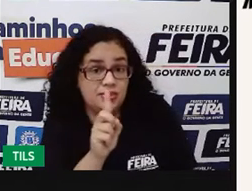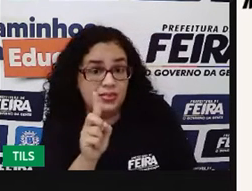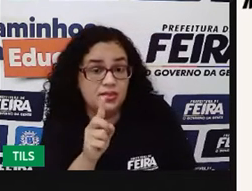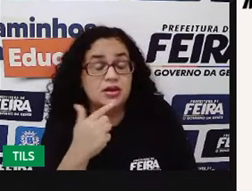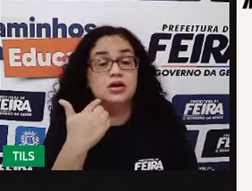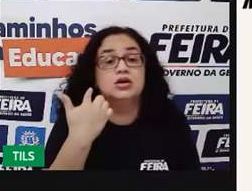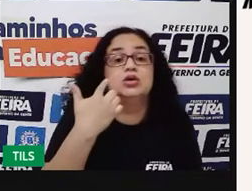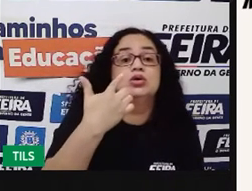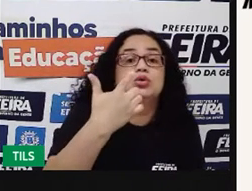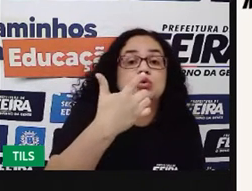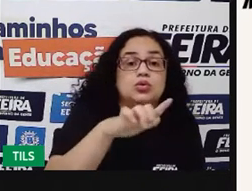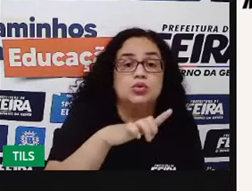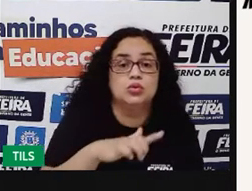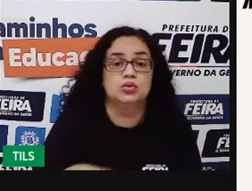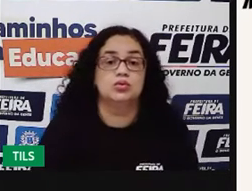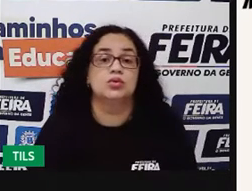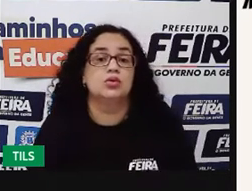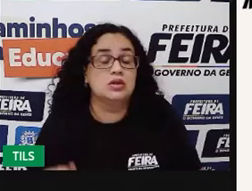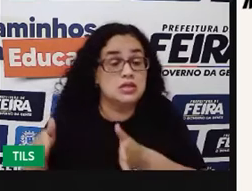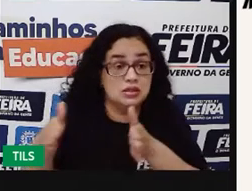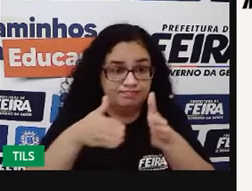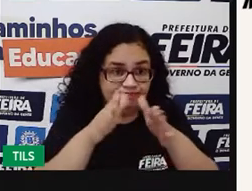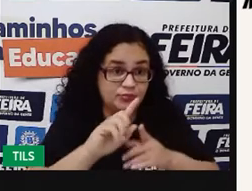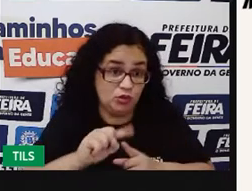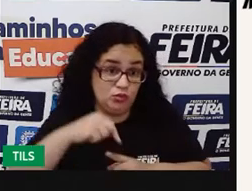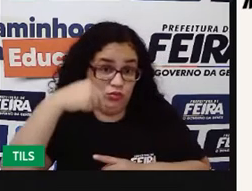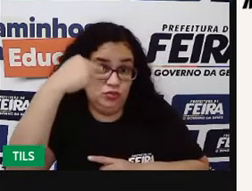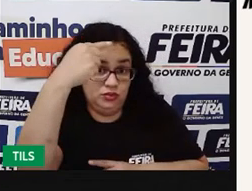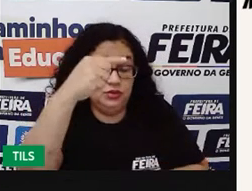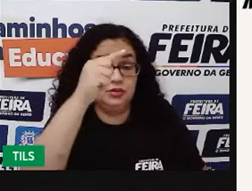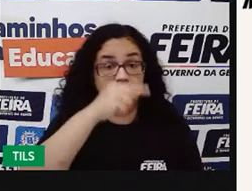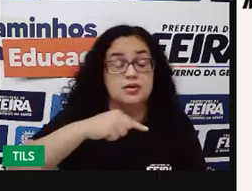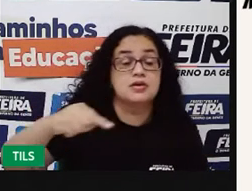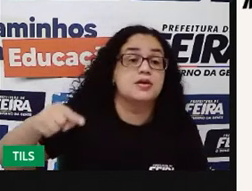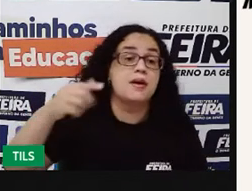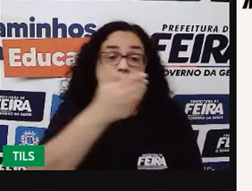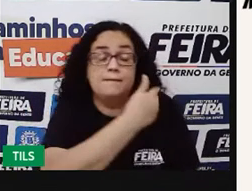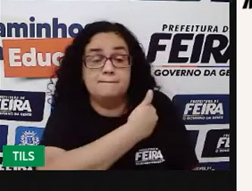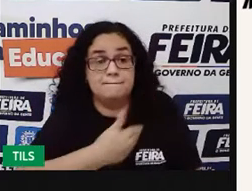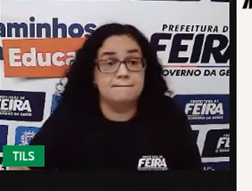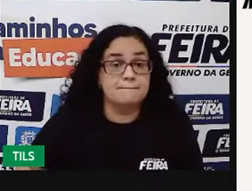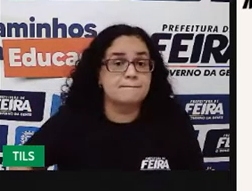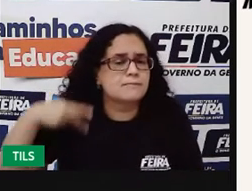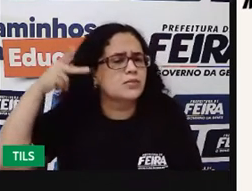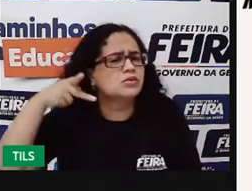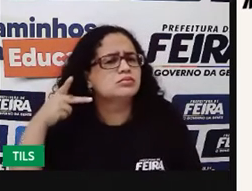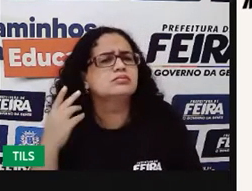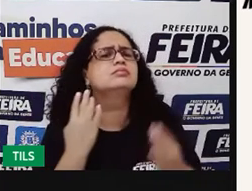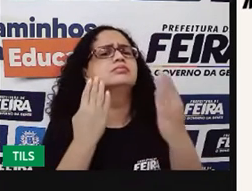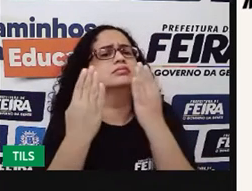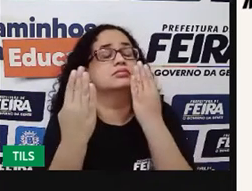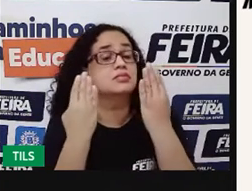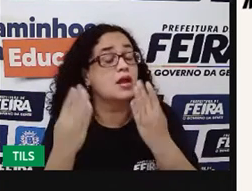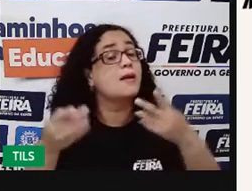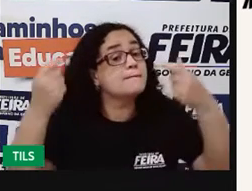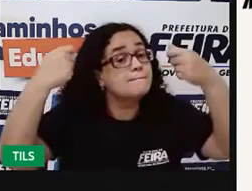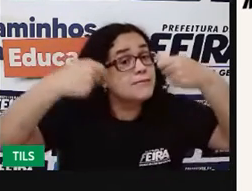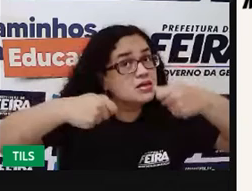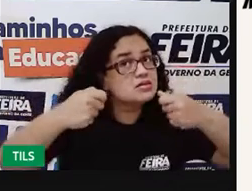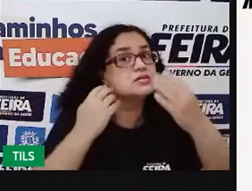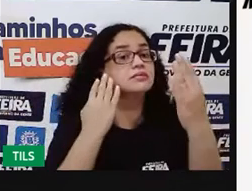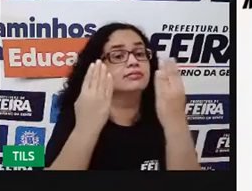um outro passo, vamos dizer assim, desse ciclo de políticas públicas, que é a avaliação. A gente precisa